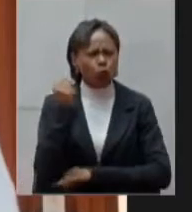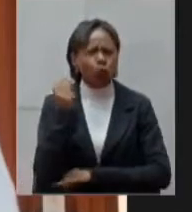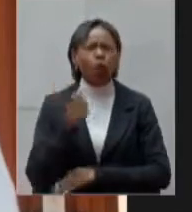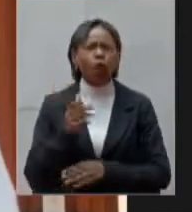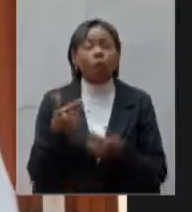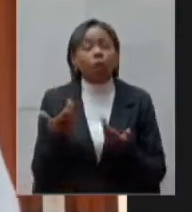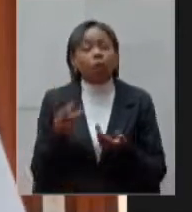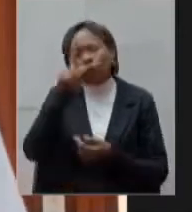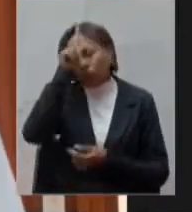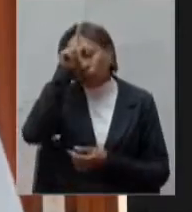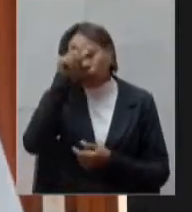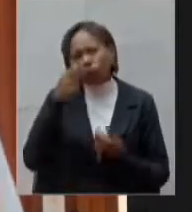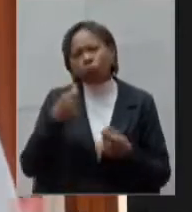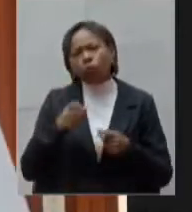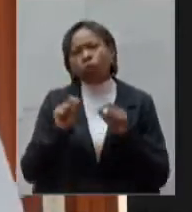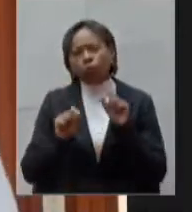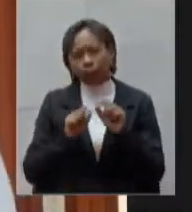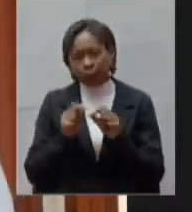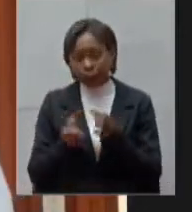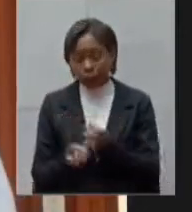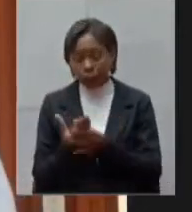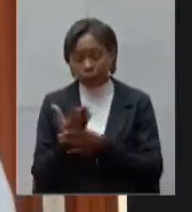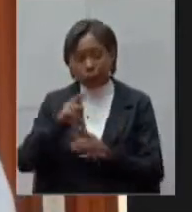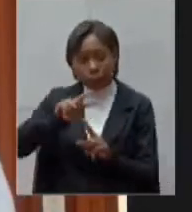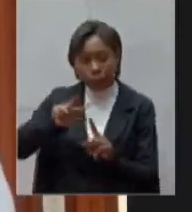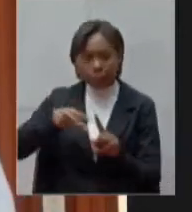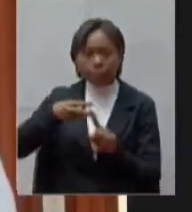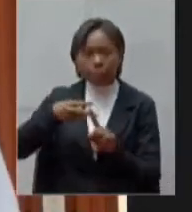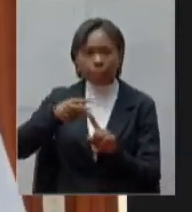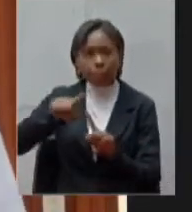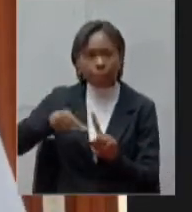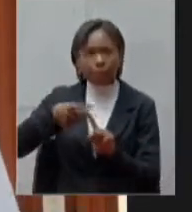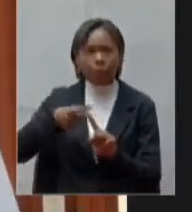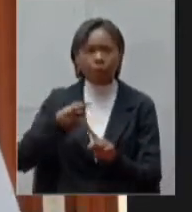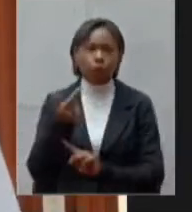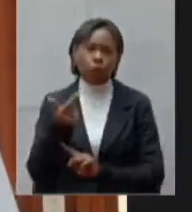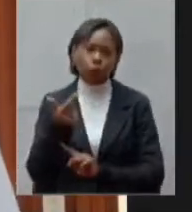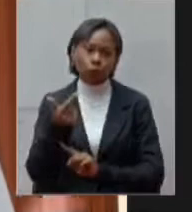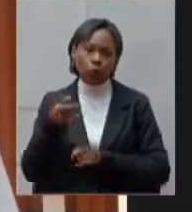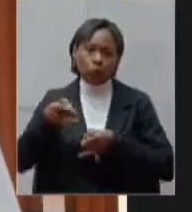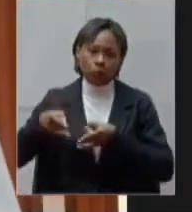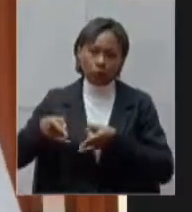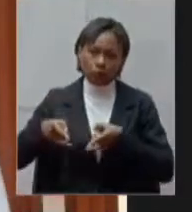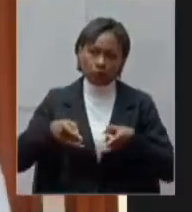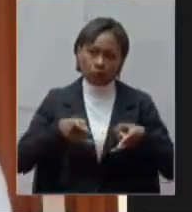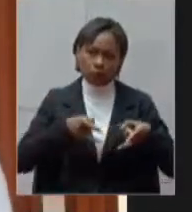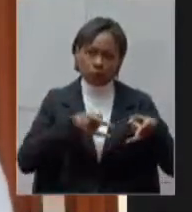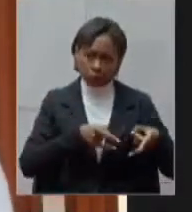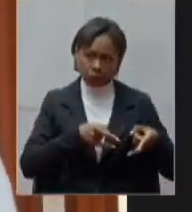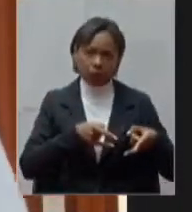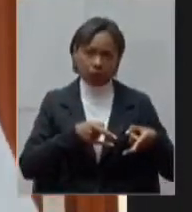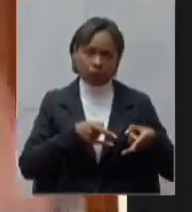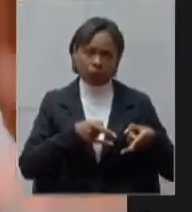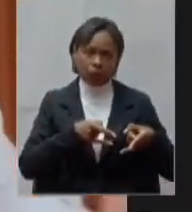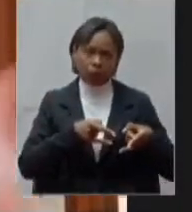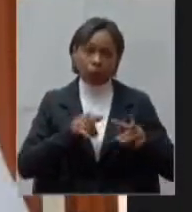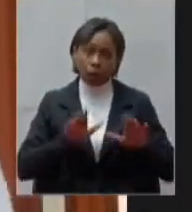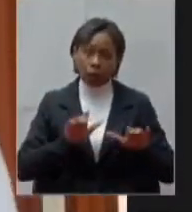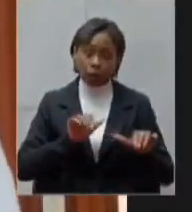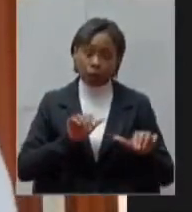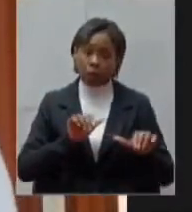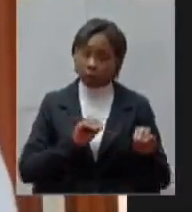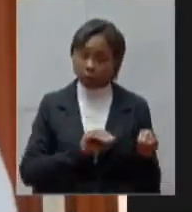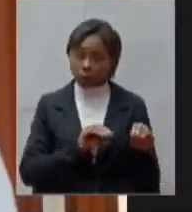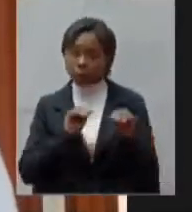a fazer na realidade nós criamos nesse momento mais 12 leitos mas através de remanejamento das instituições o hospital Vaso